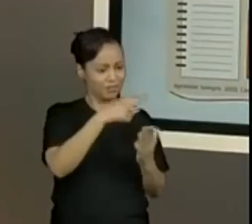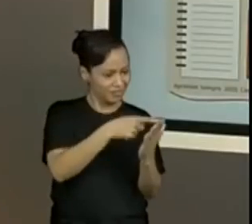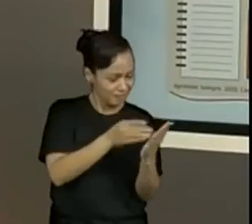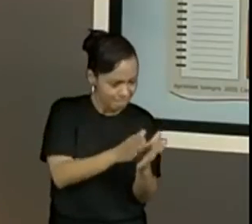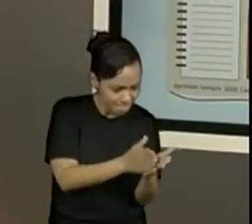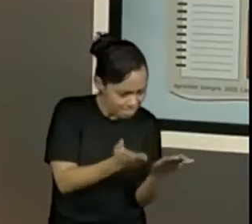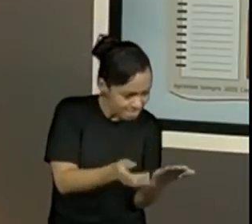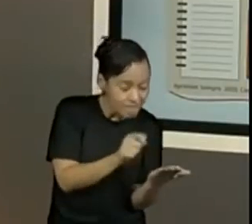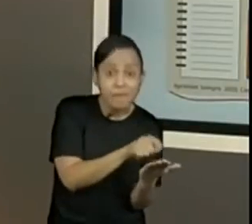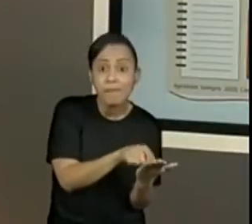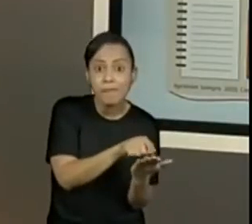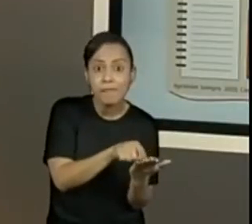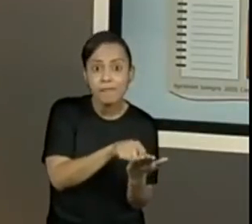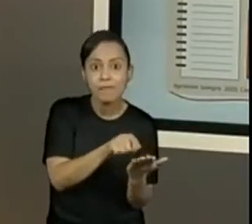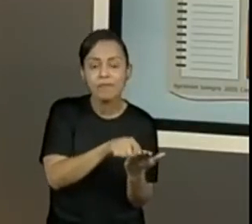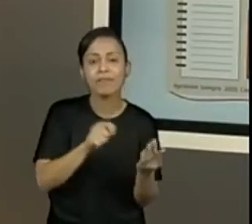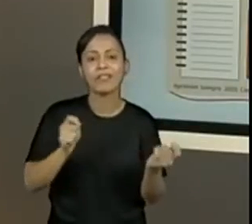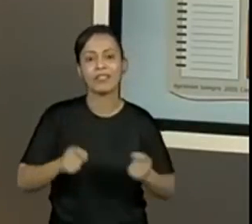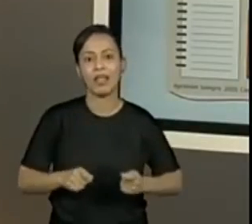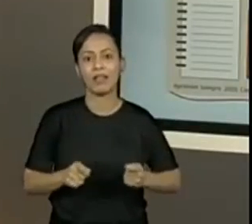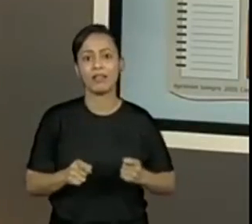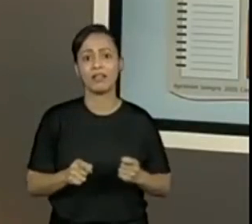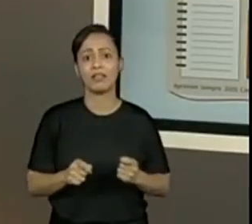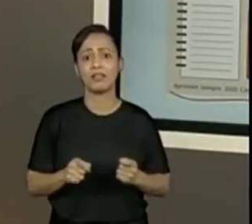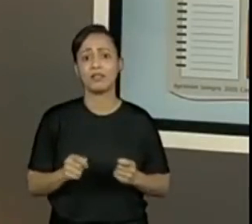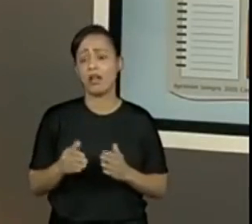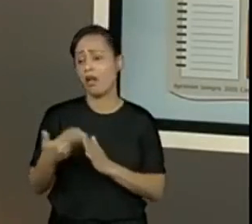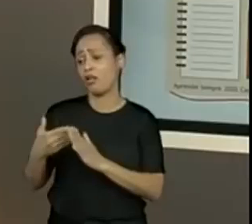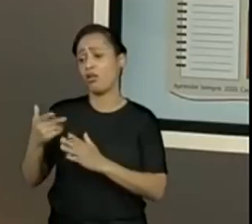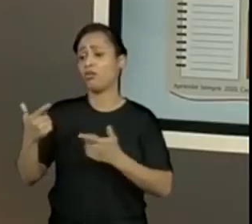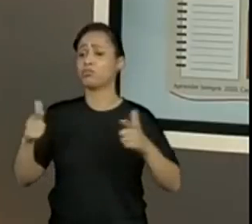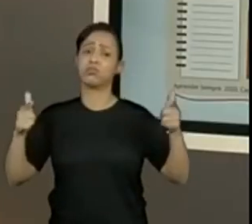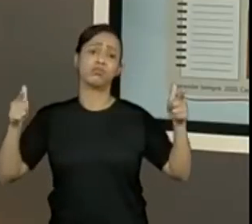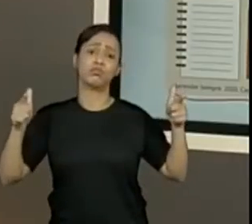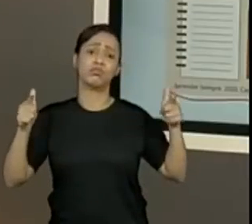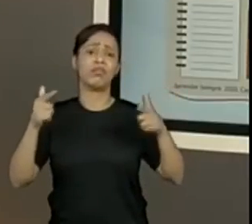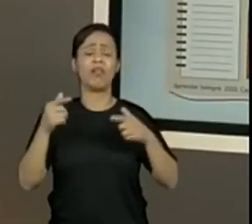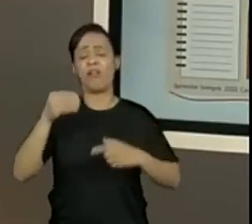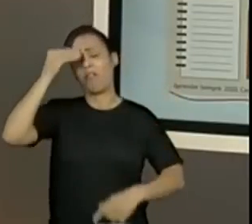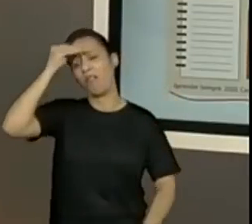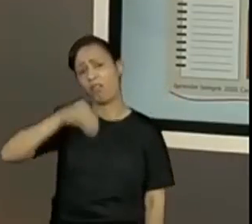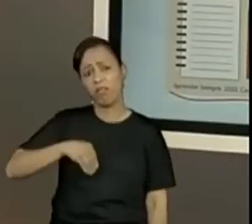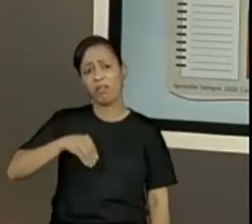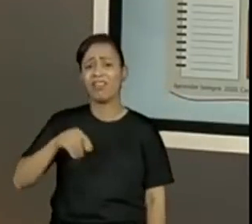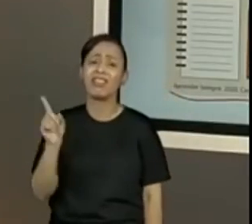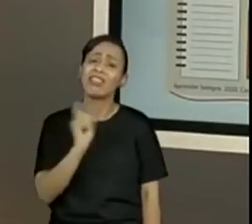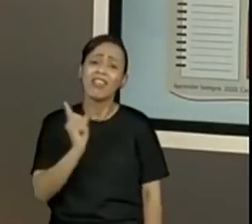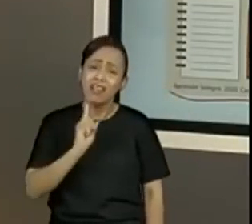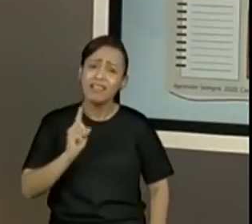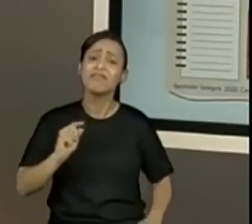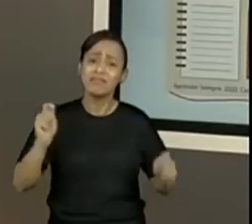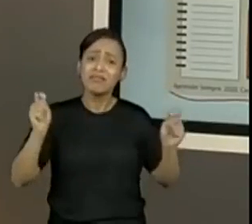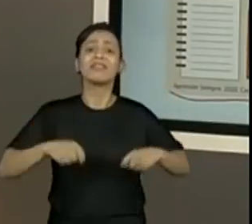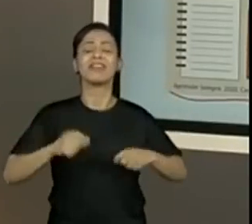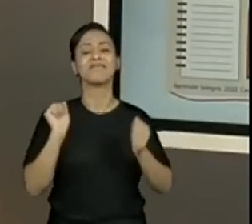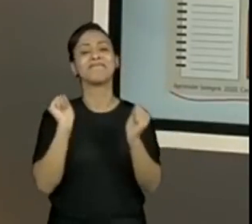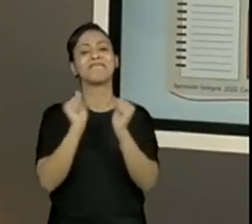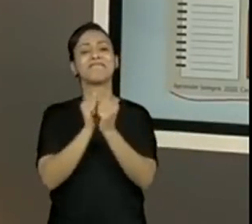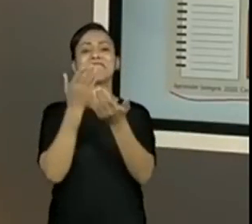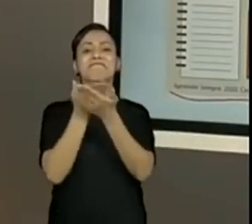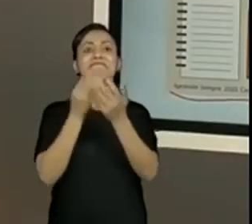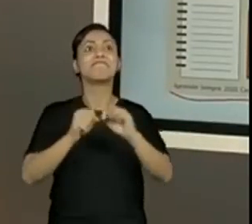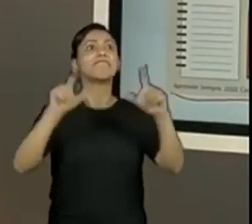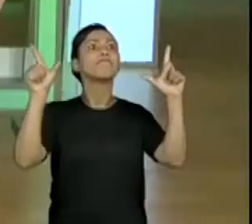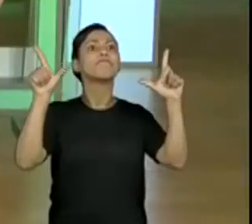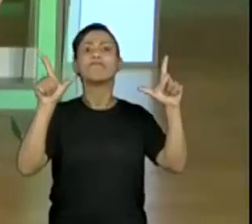para fazer o registro. Por quê? Não tem o Aprender, tem outro caminho para fazer, mas não deixa de interagir, de fazer esse momento com a gente de aula, não